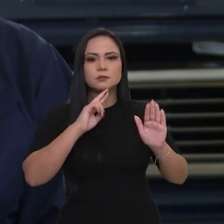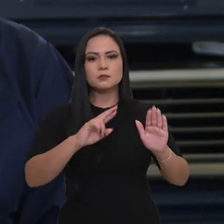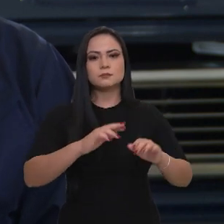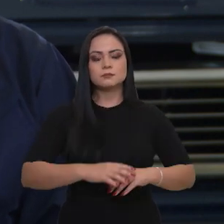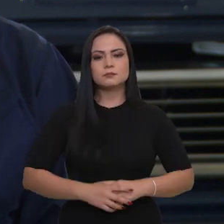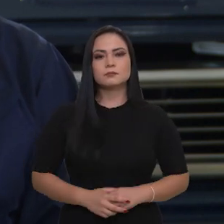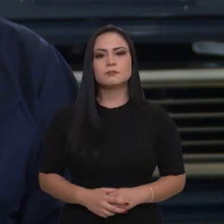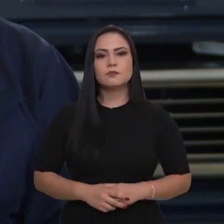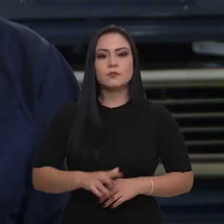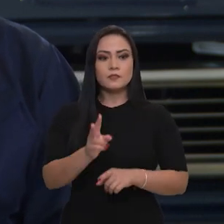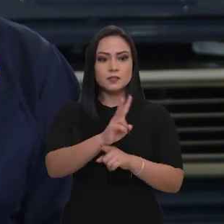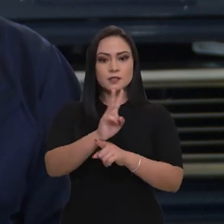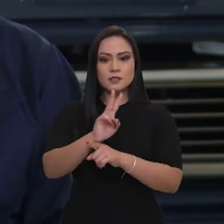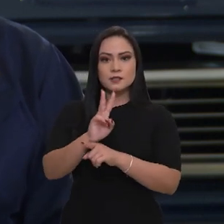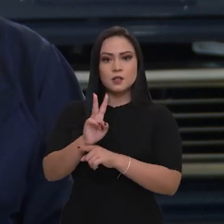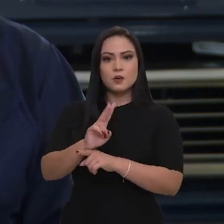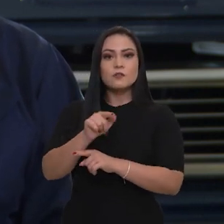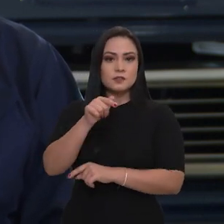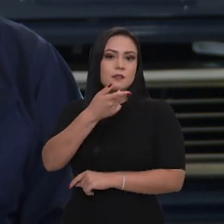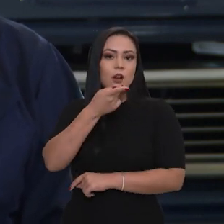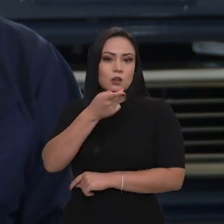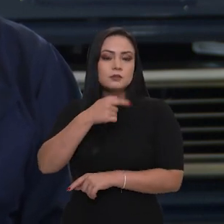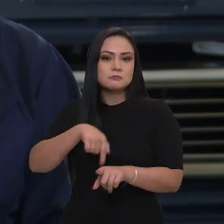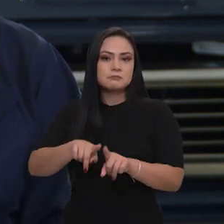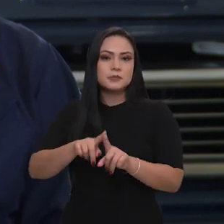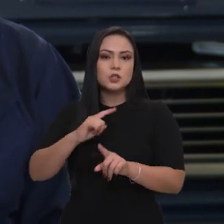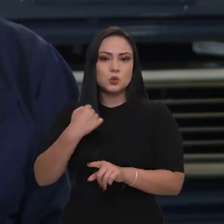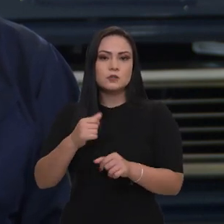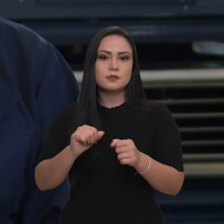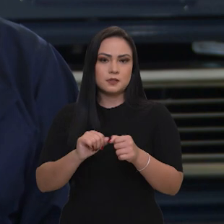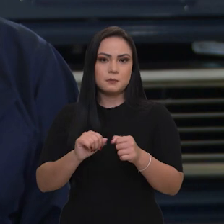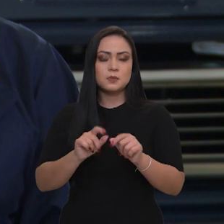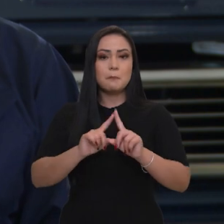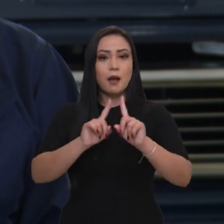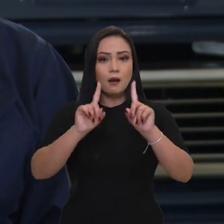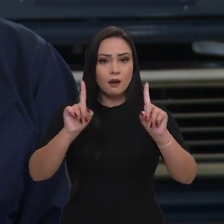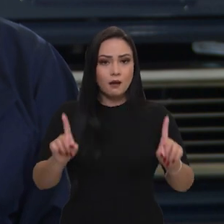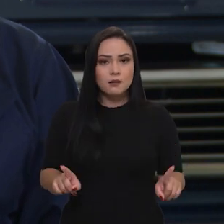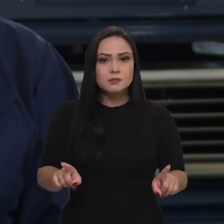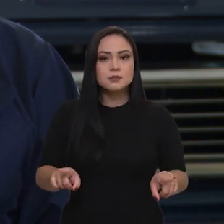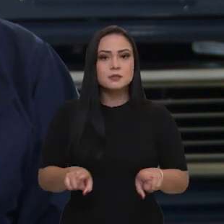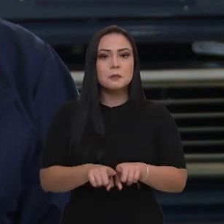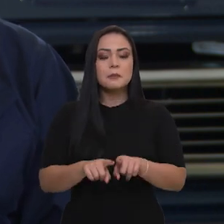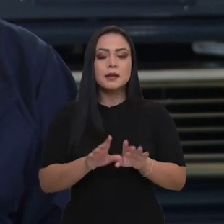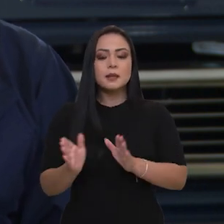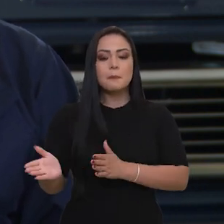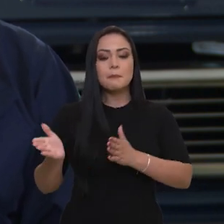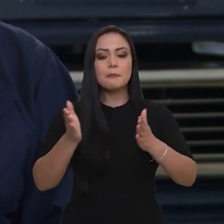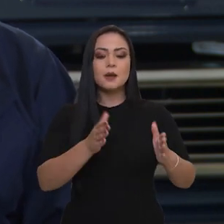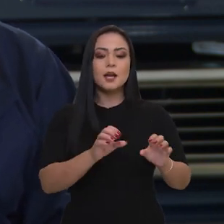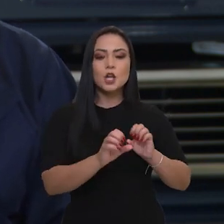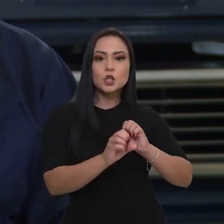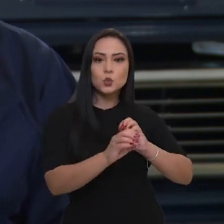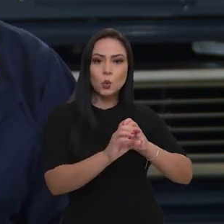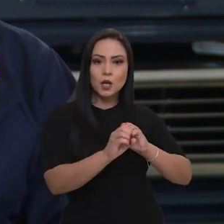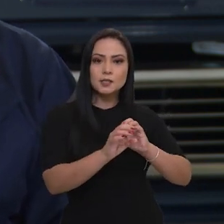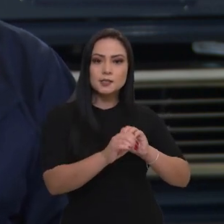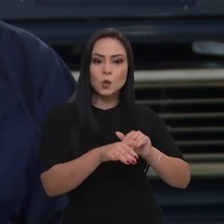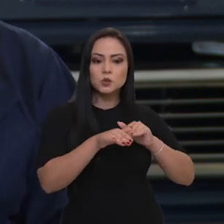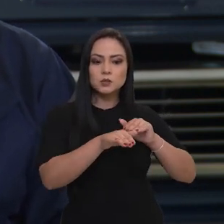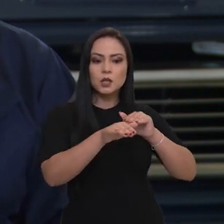você citou, que a gente faz, mas também na parte de educação do trânsito, que fazemos isso em